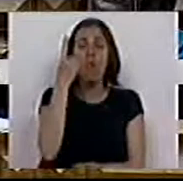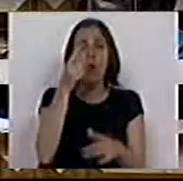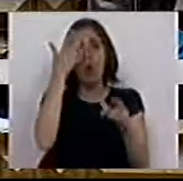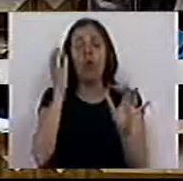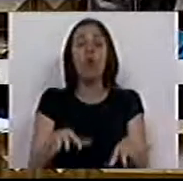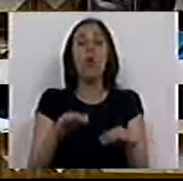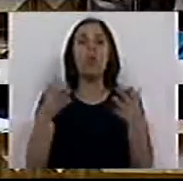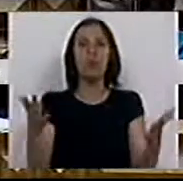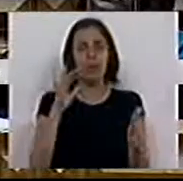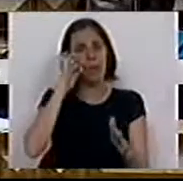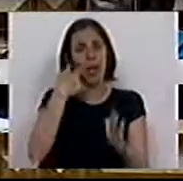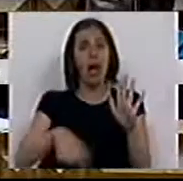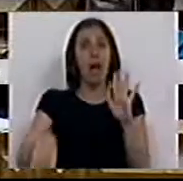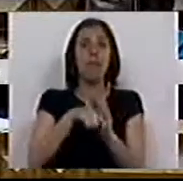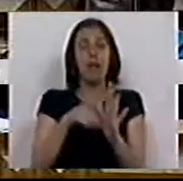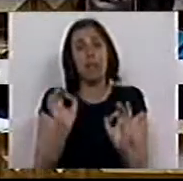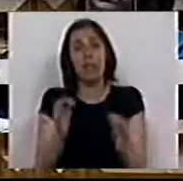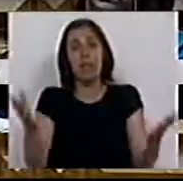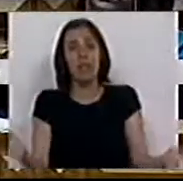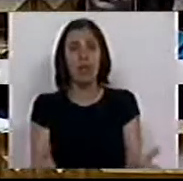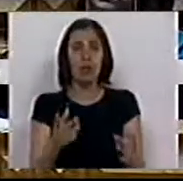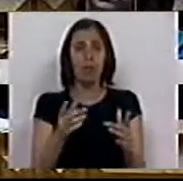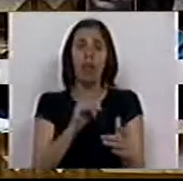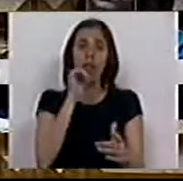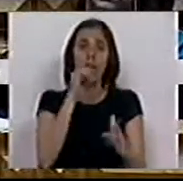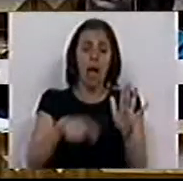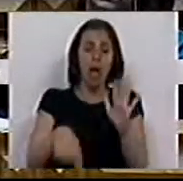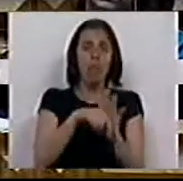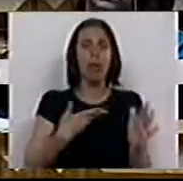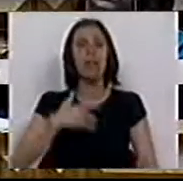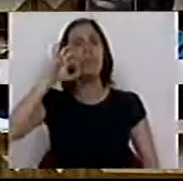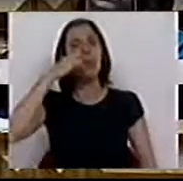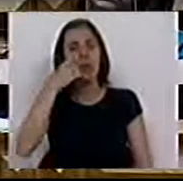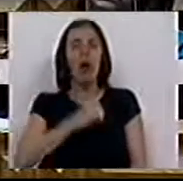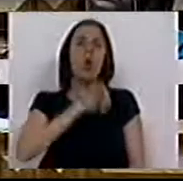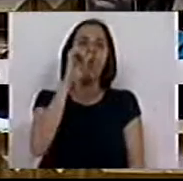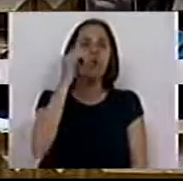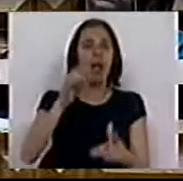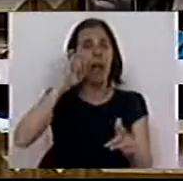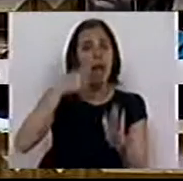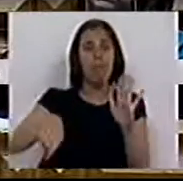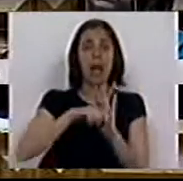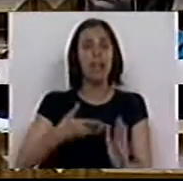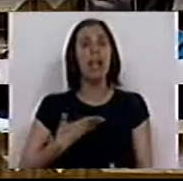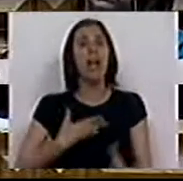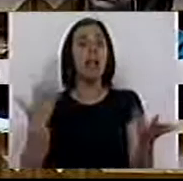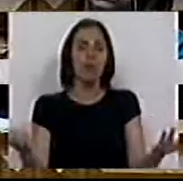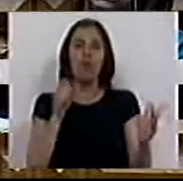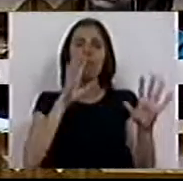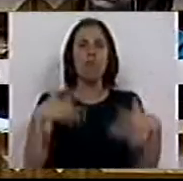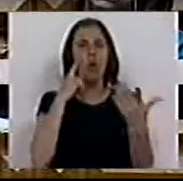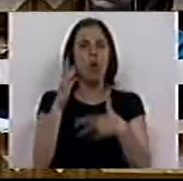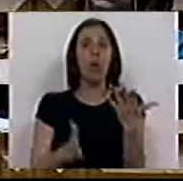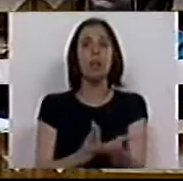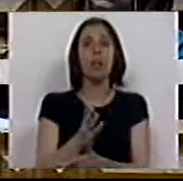conclusão. É a ameaça que precisam. Precisam da constante ameaça do déficit, da constante ameaça da dívida, para poder